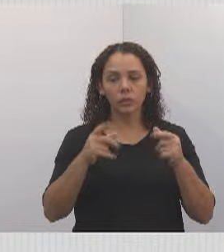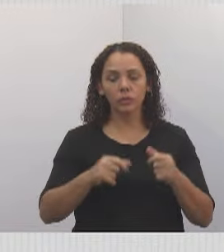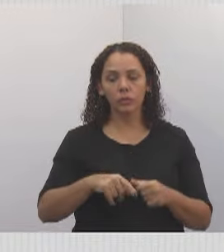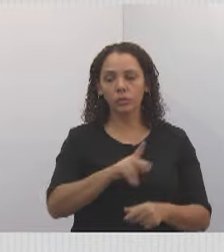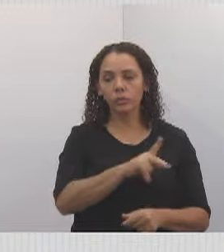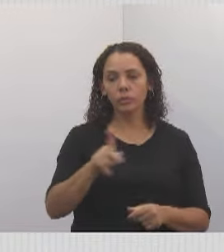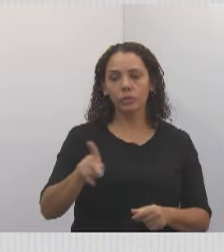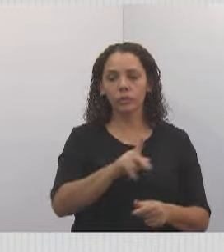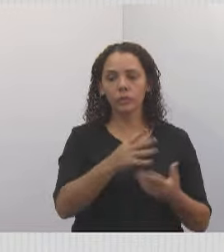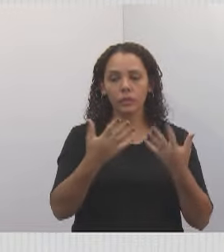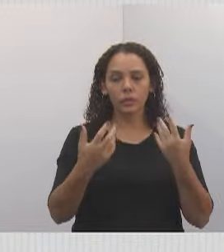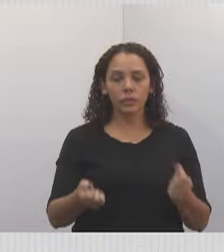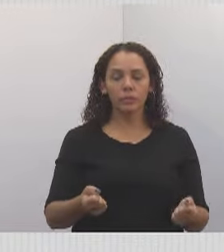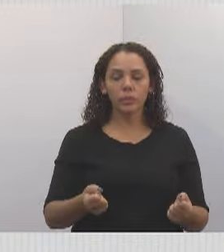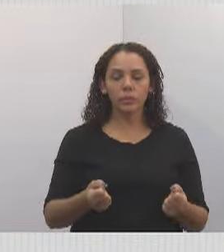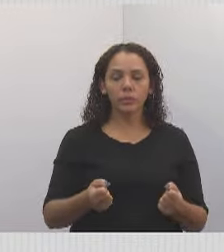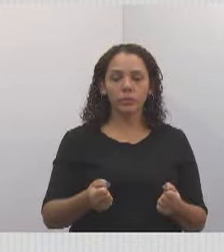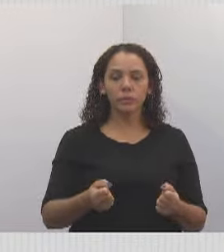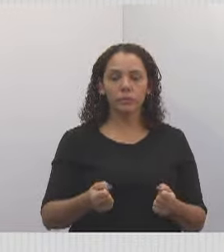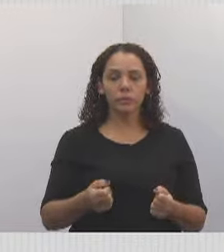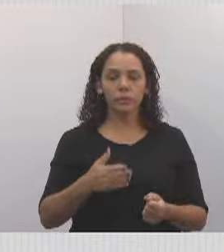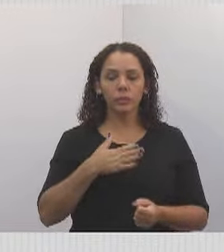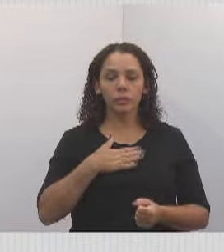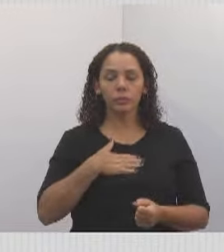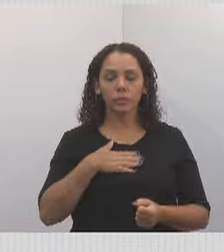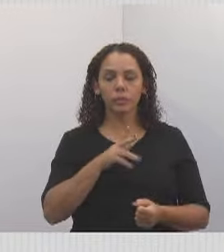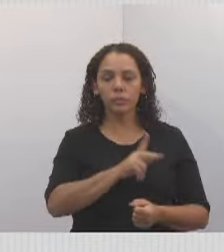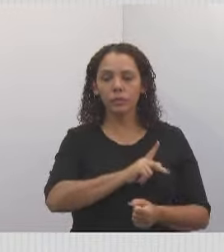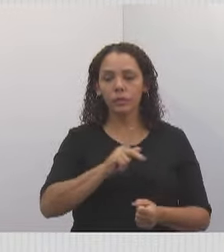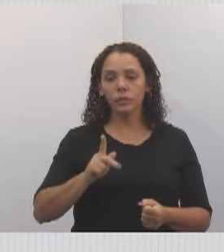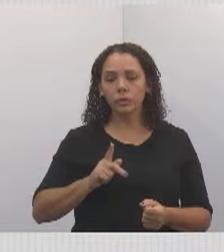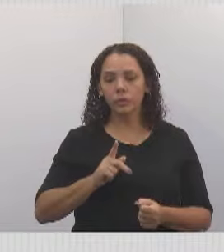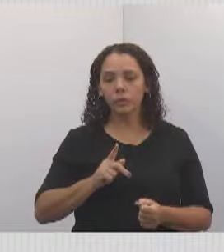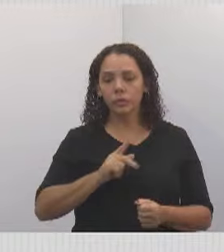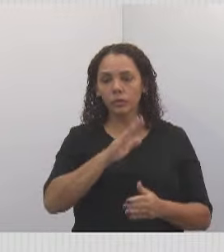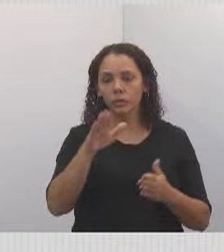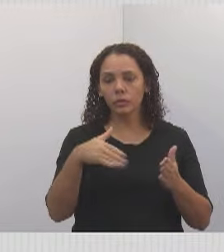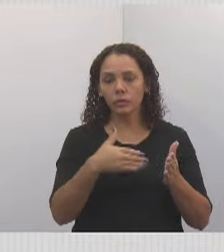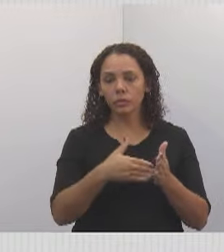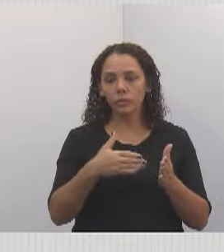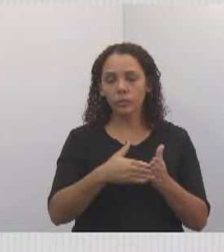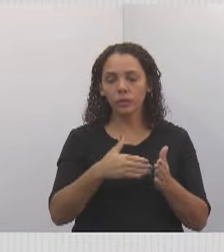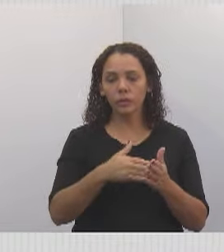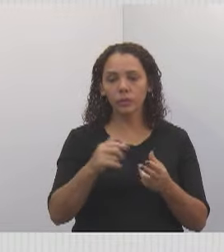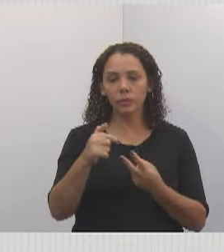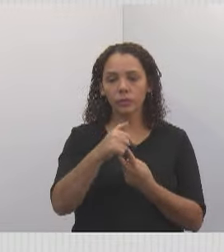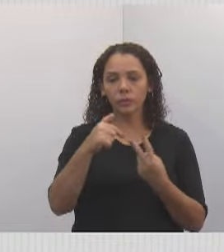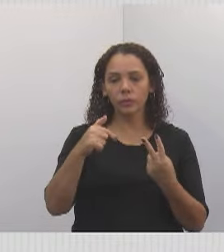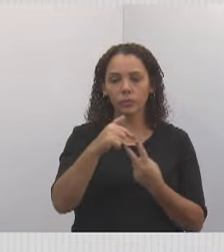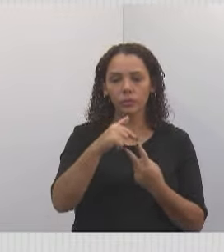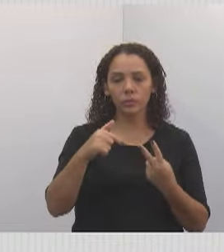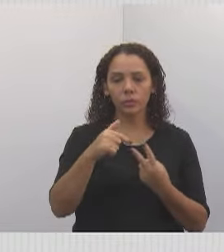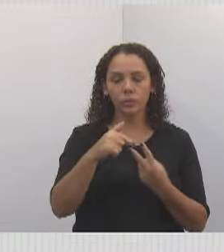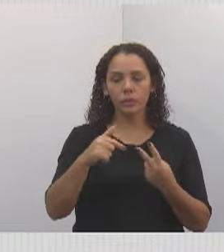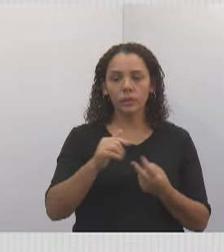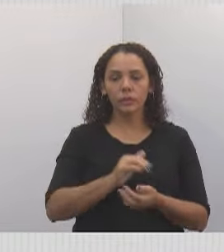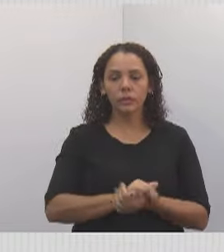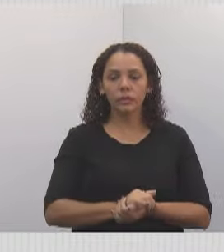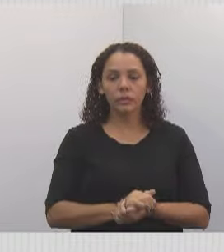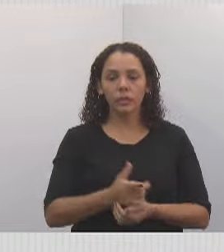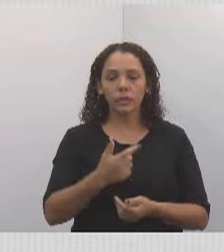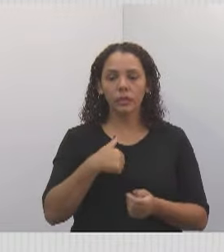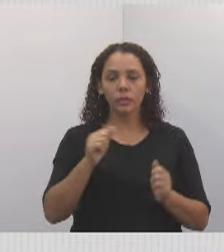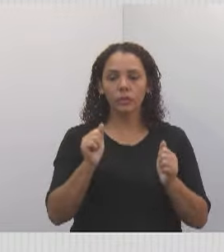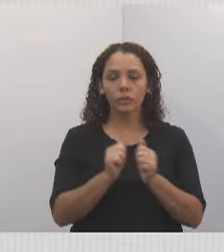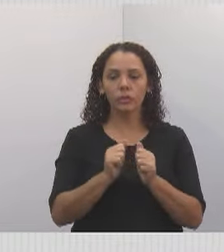recebeu. E aí, o meu catequista aí no centro, Pesão e Dona Nena, foram os meus catequistas, e aí eu estou